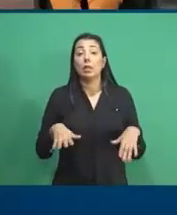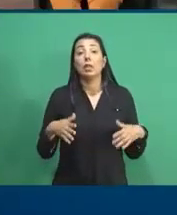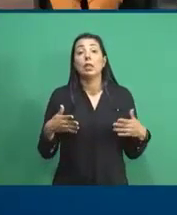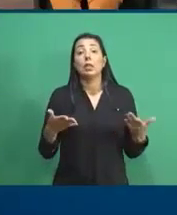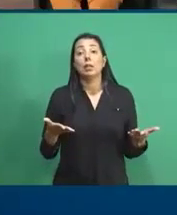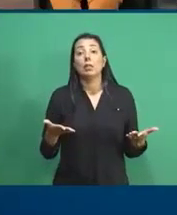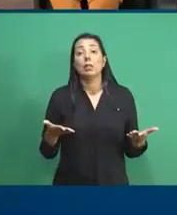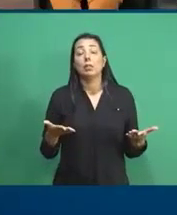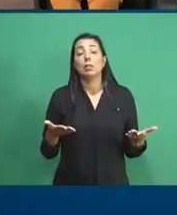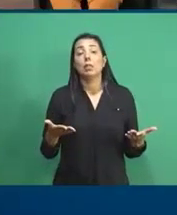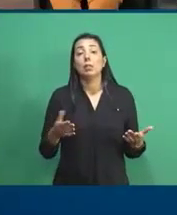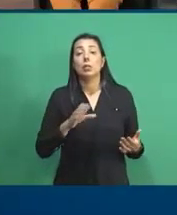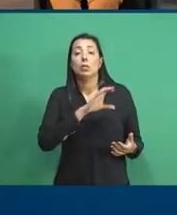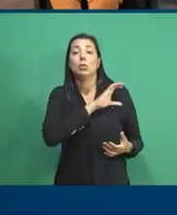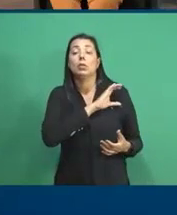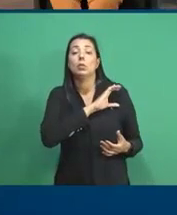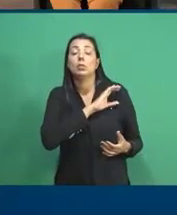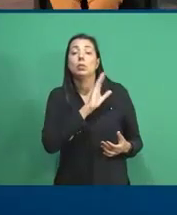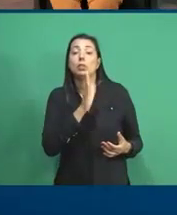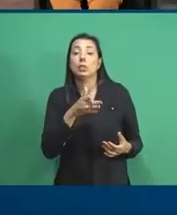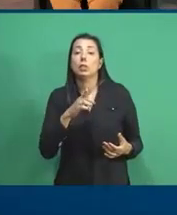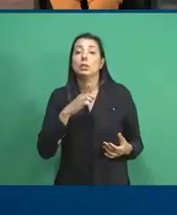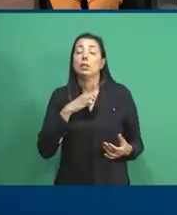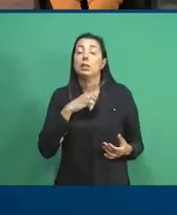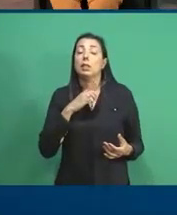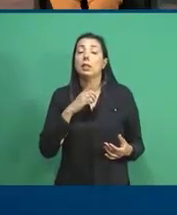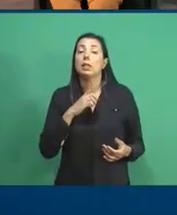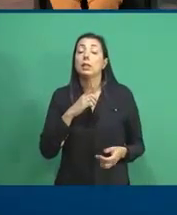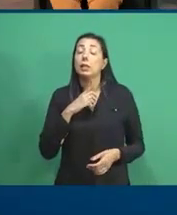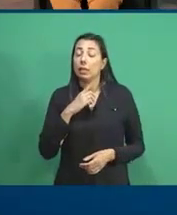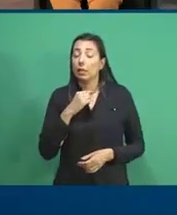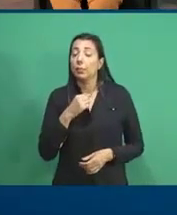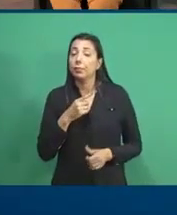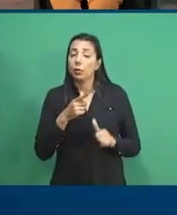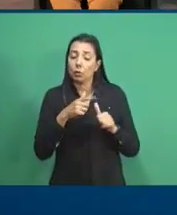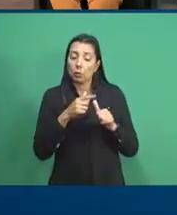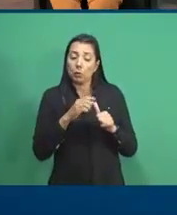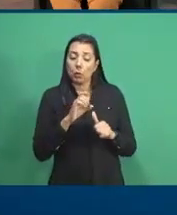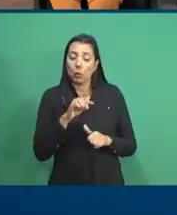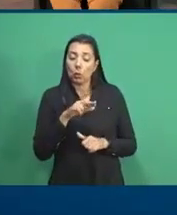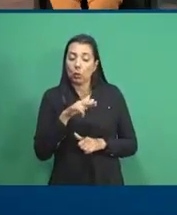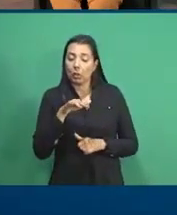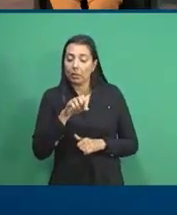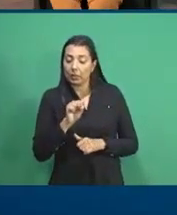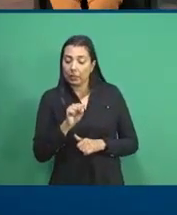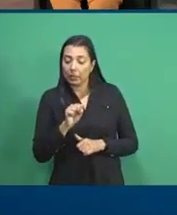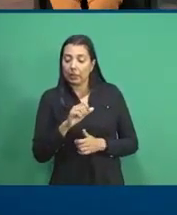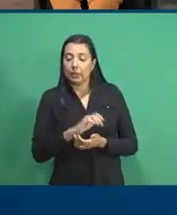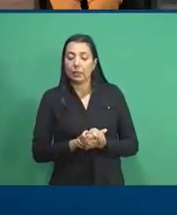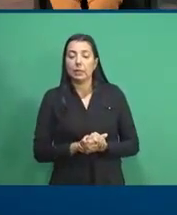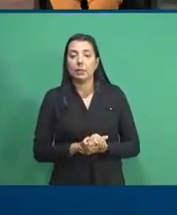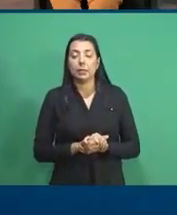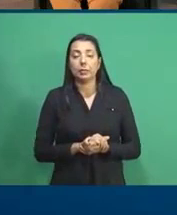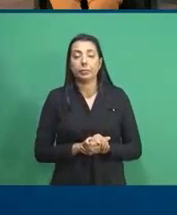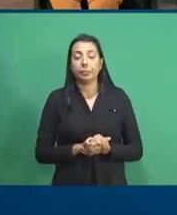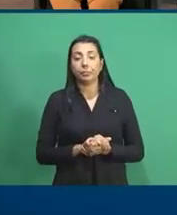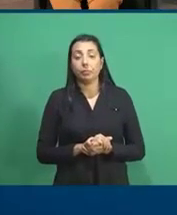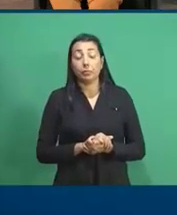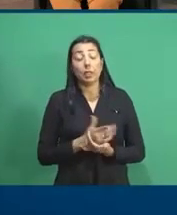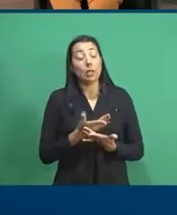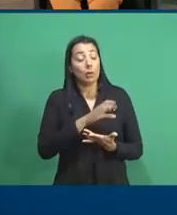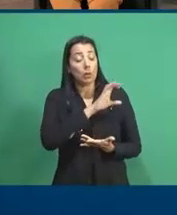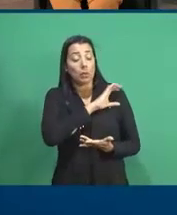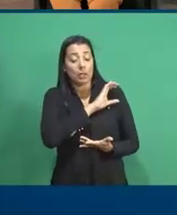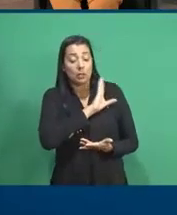das coordenações que existem, nós temos uma, que é a COSAES, que é a Coordenação Sociedade Ambiente e Saúde. Nessa